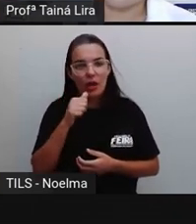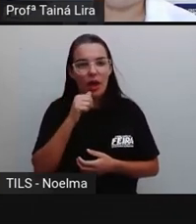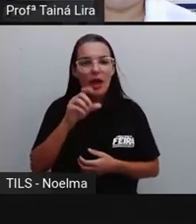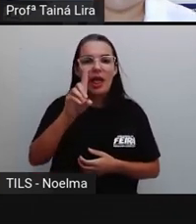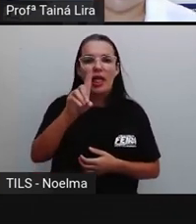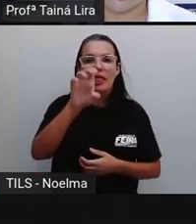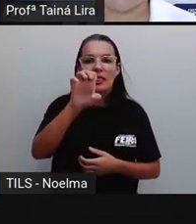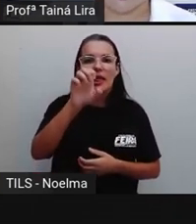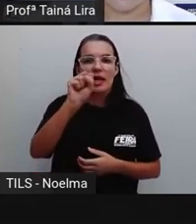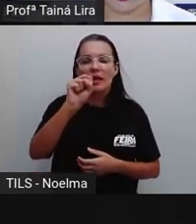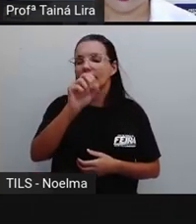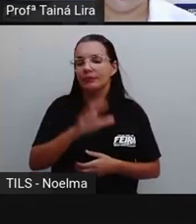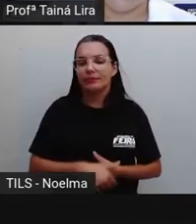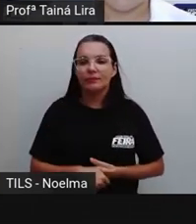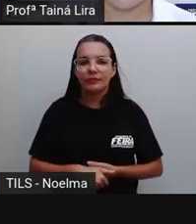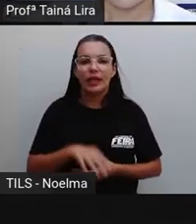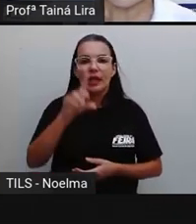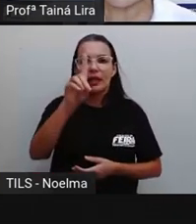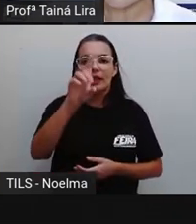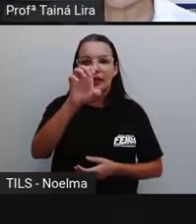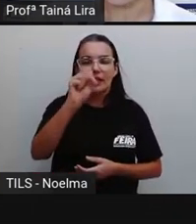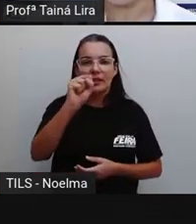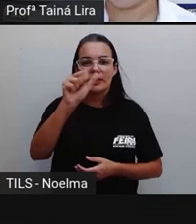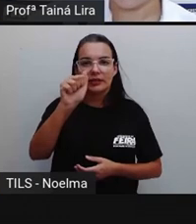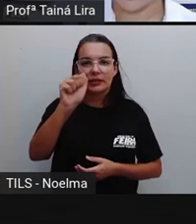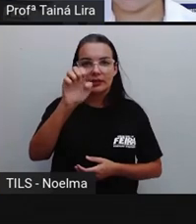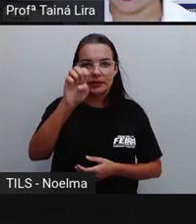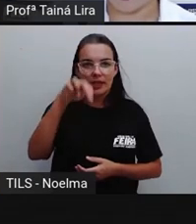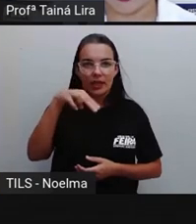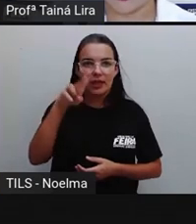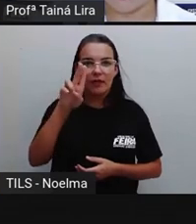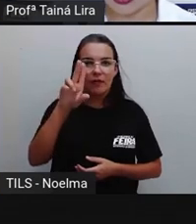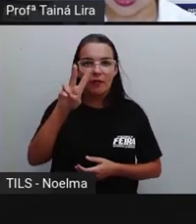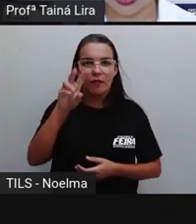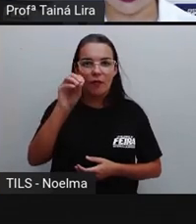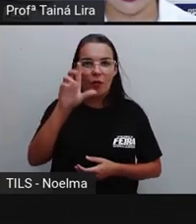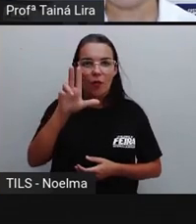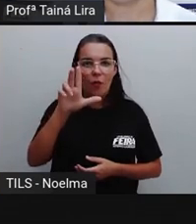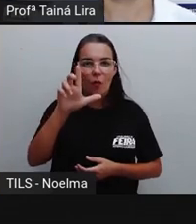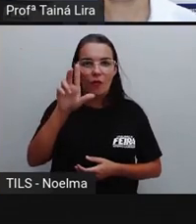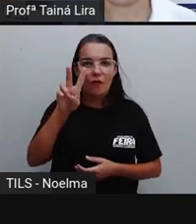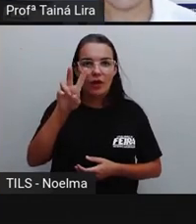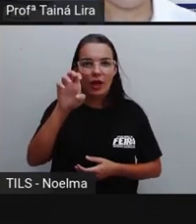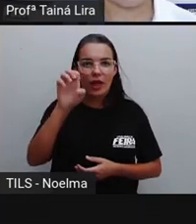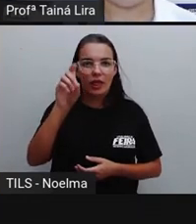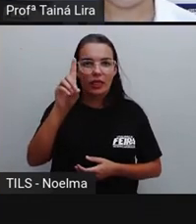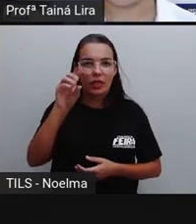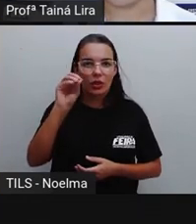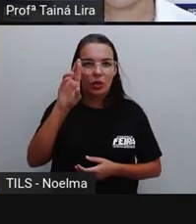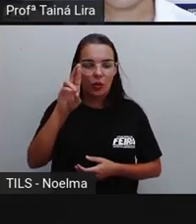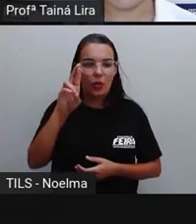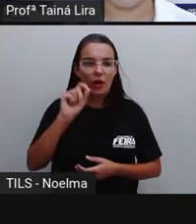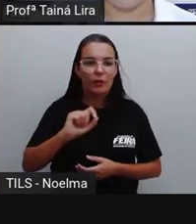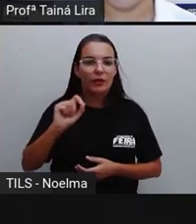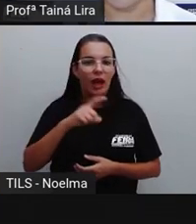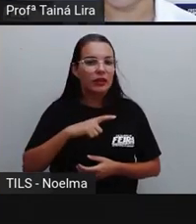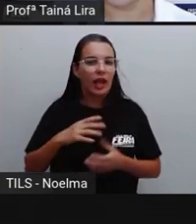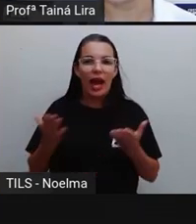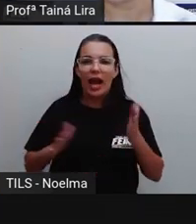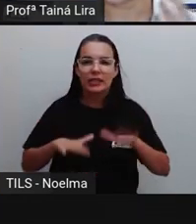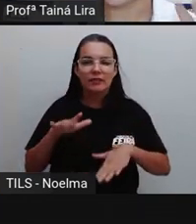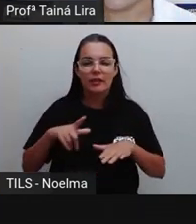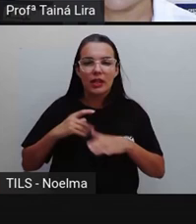de desenvolvedor de aplicativos. Criador de conteúdo para o YouTube. Às vezes a pessoa tem um canal no